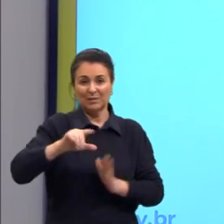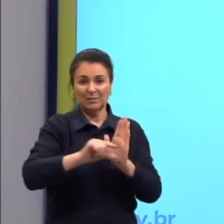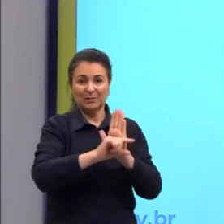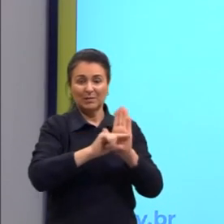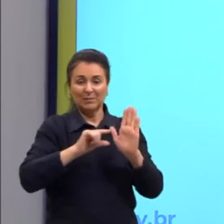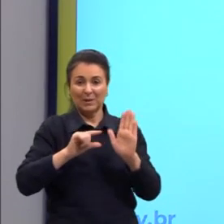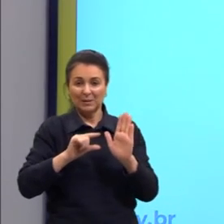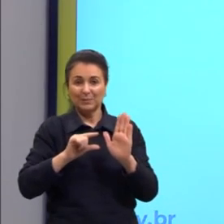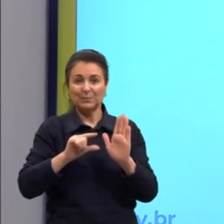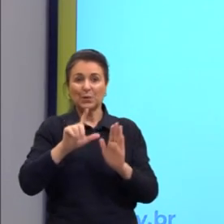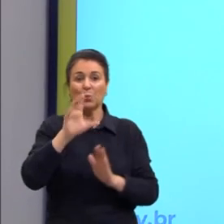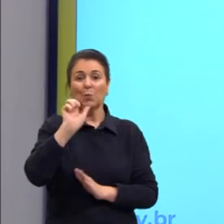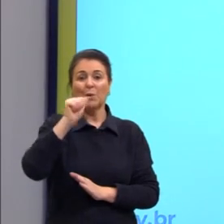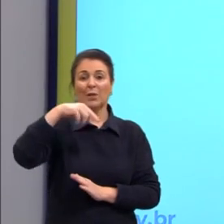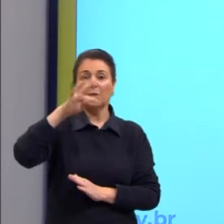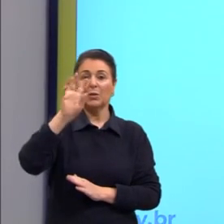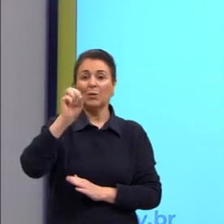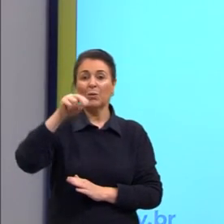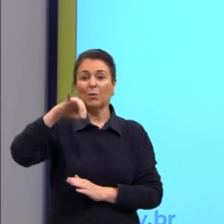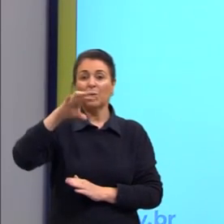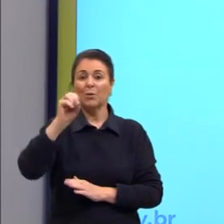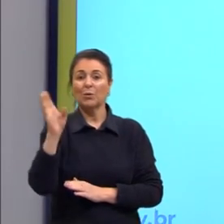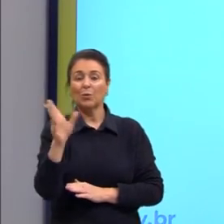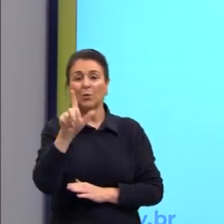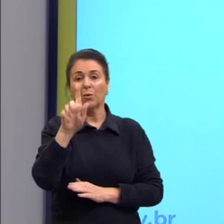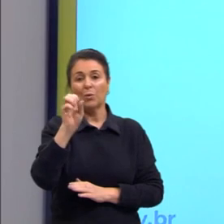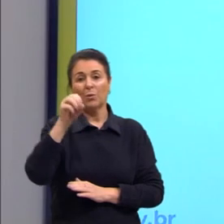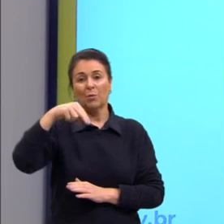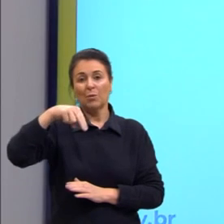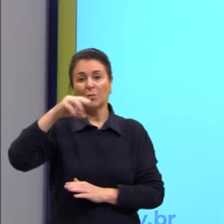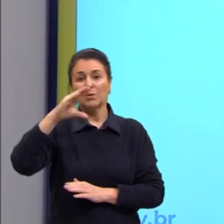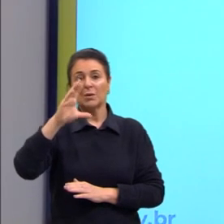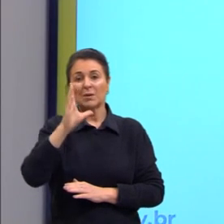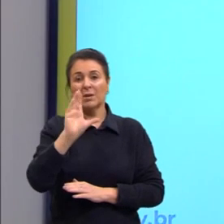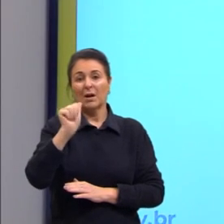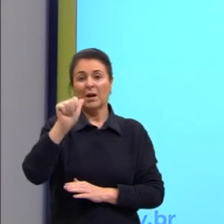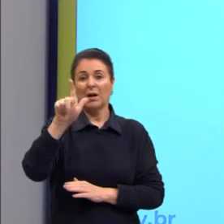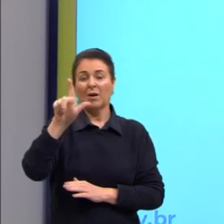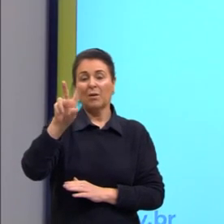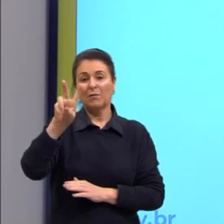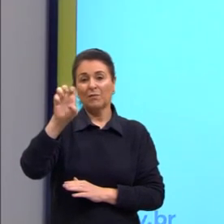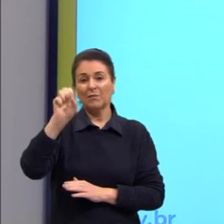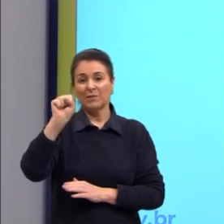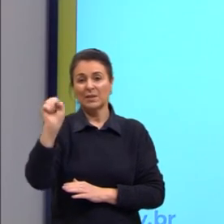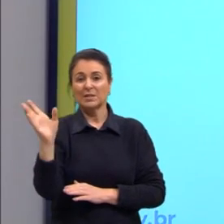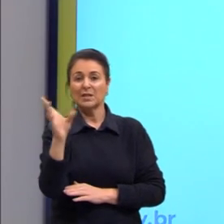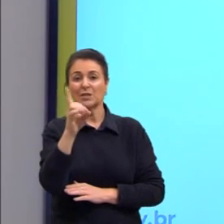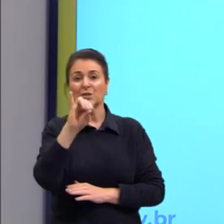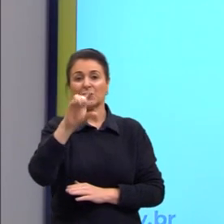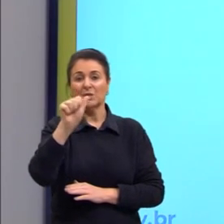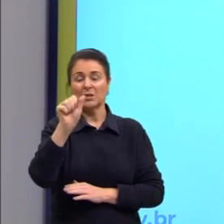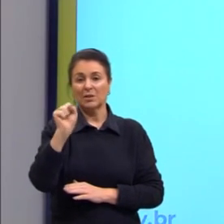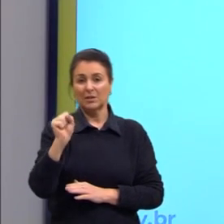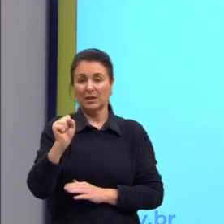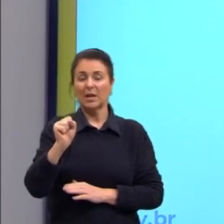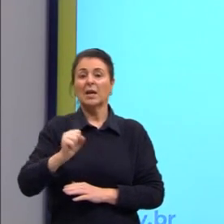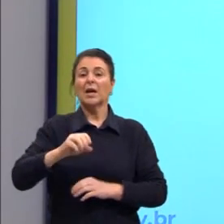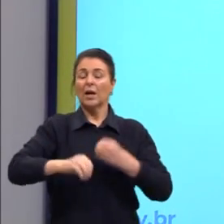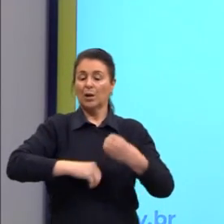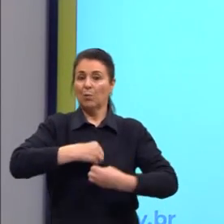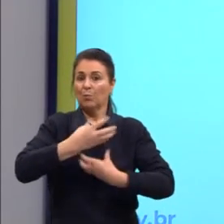chama Antônio Gonçalves Dias, mais conhecido como Gonçalves Dias. Ele é o primeiro poeta autêntico do romantismo